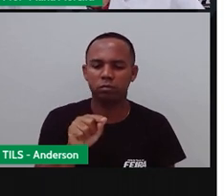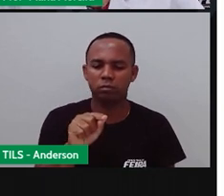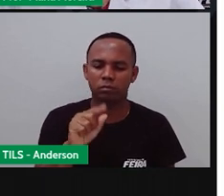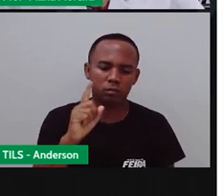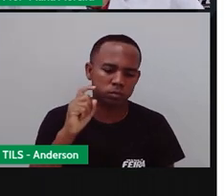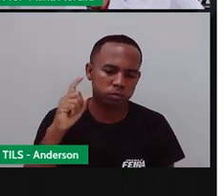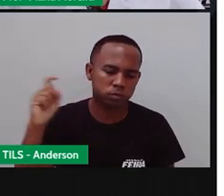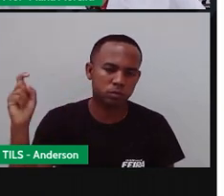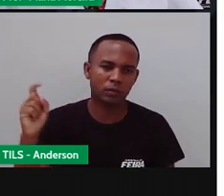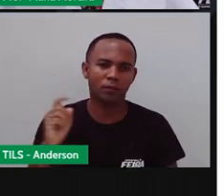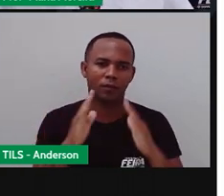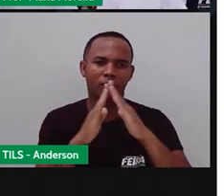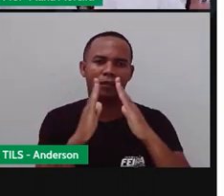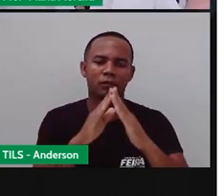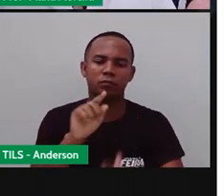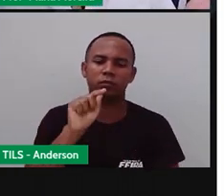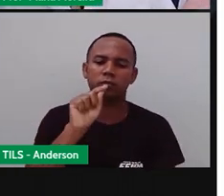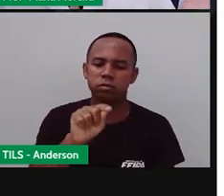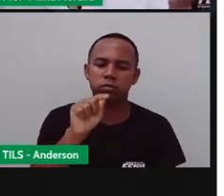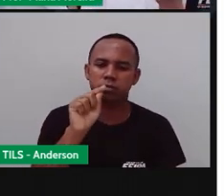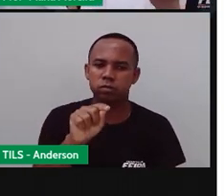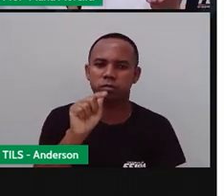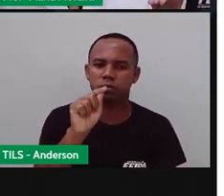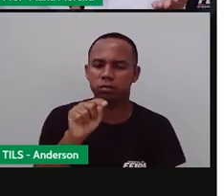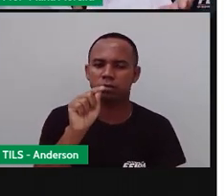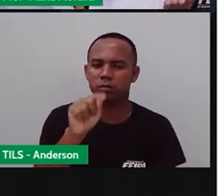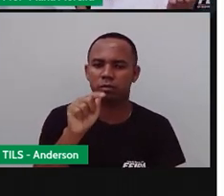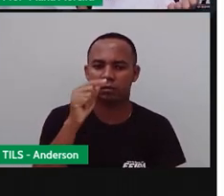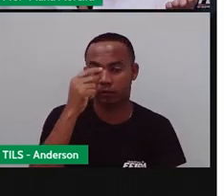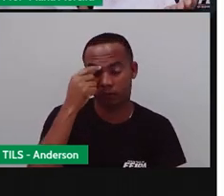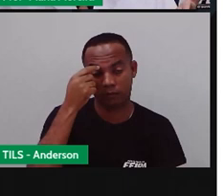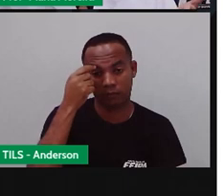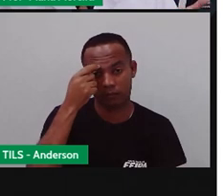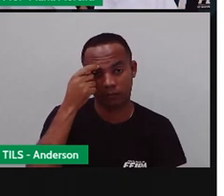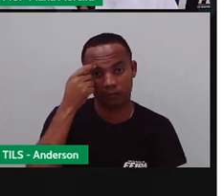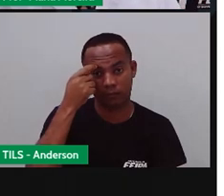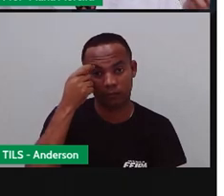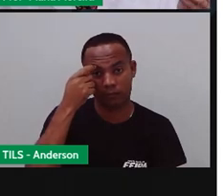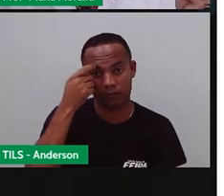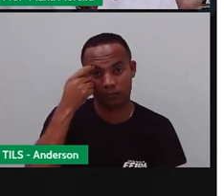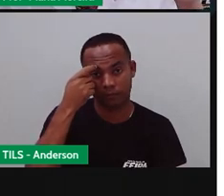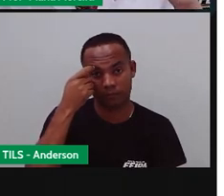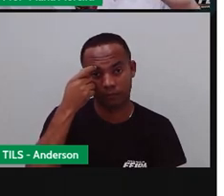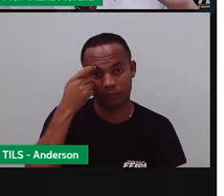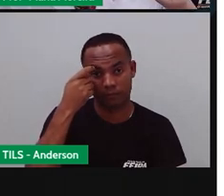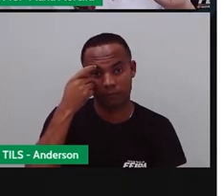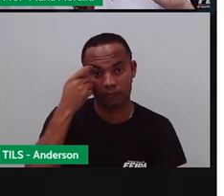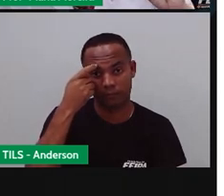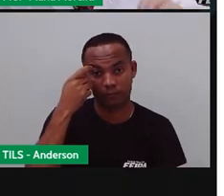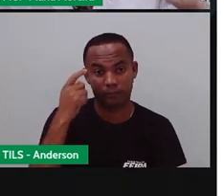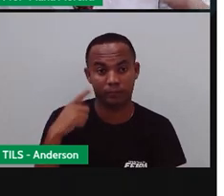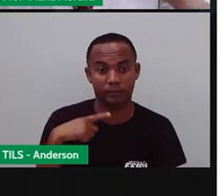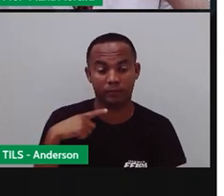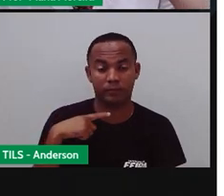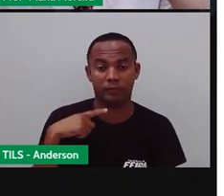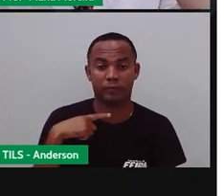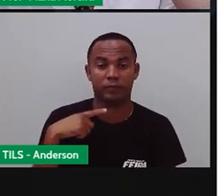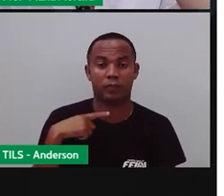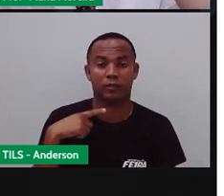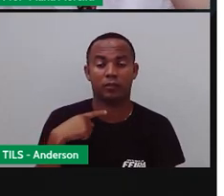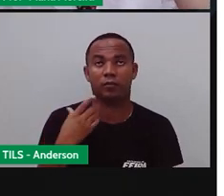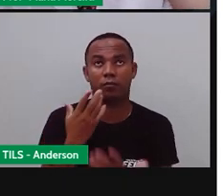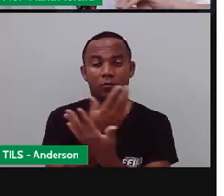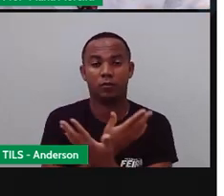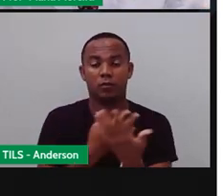Campaninha. Não é isso? Inclusive, no Faustão tinha um quadro que era ding dong, que eram músicas que eram